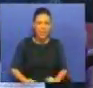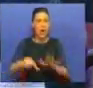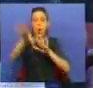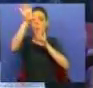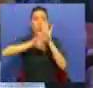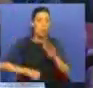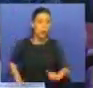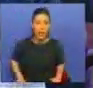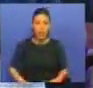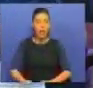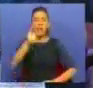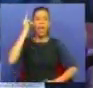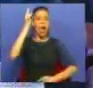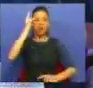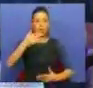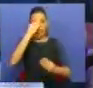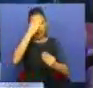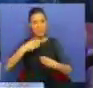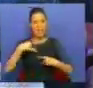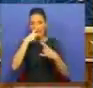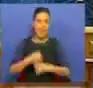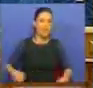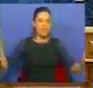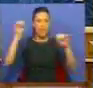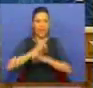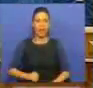currículo, nem autoridade para dar lições a ninguém.